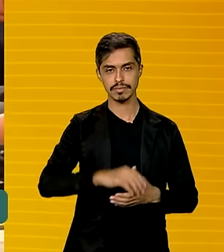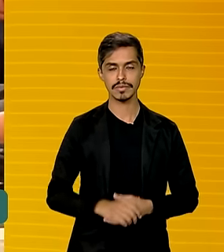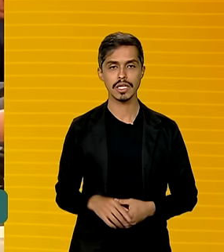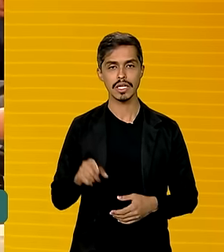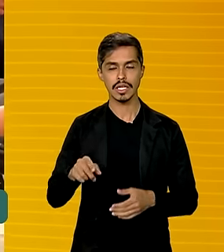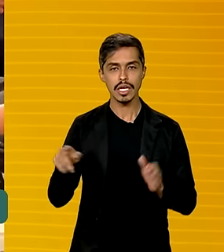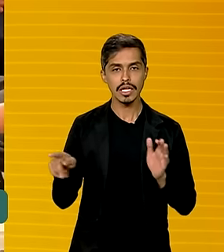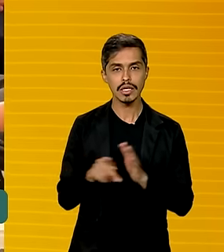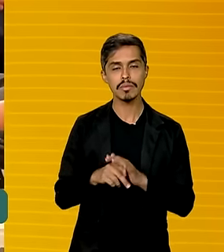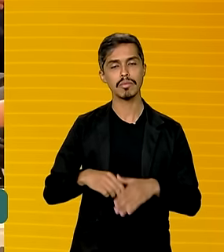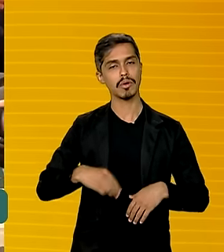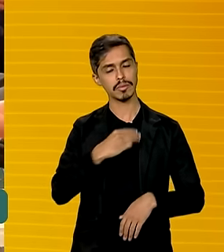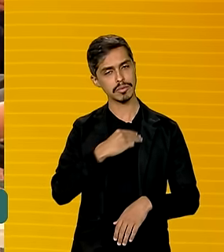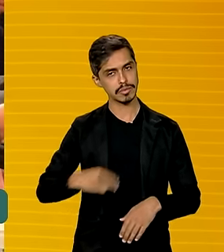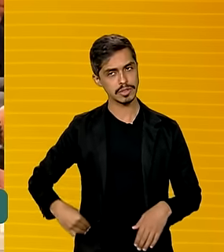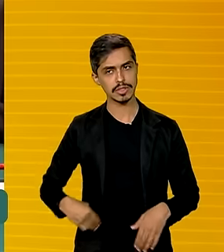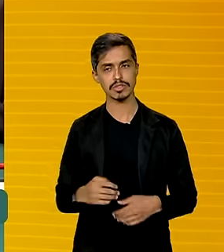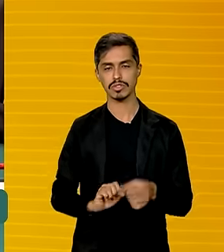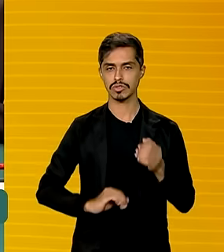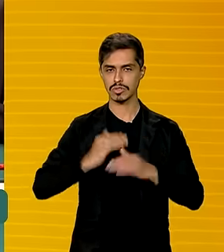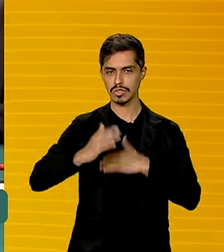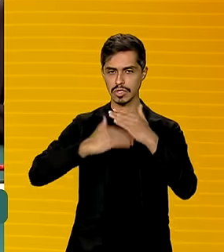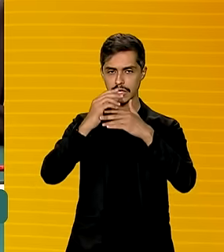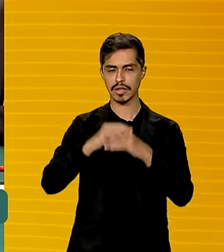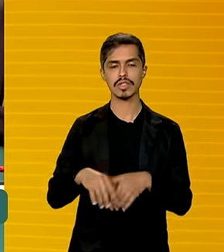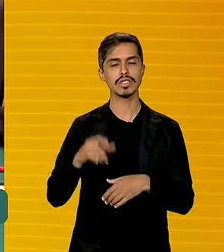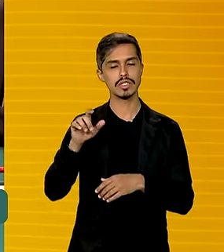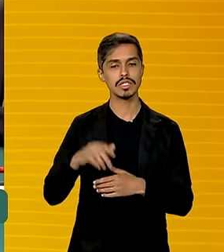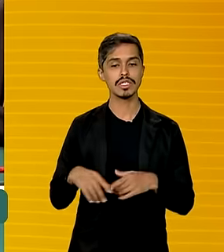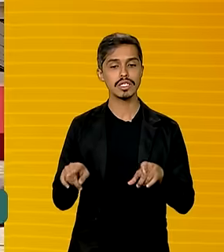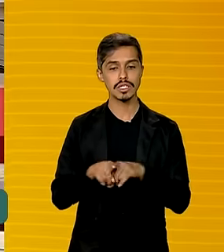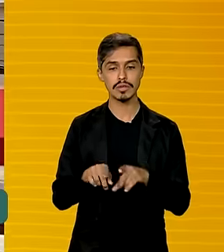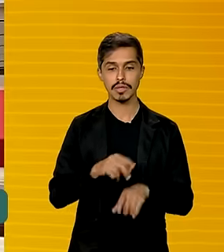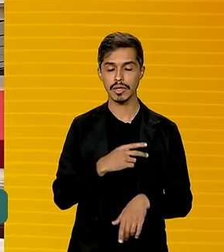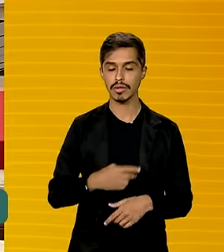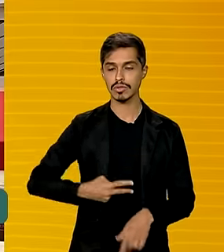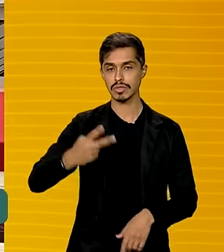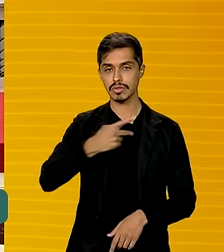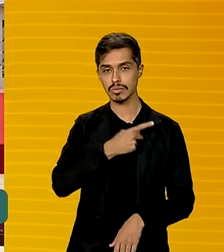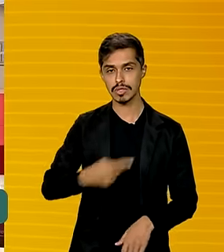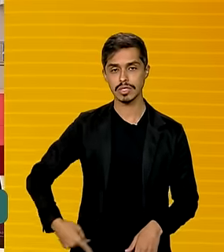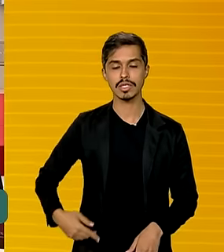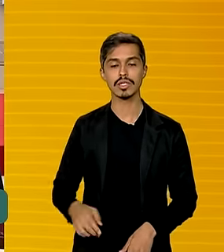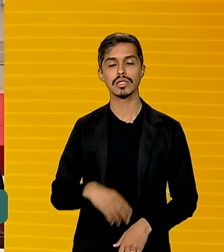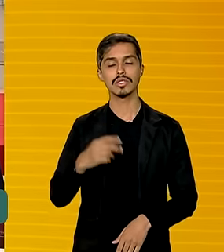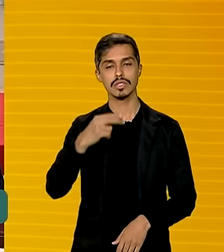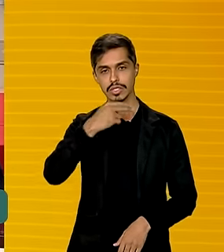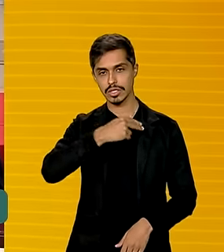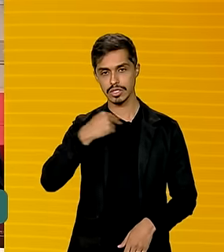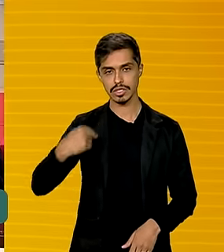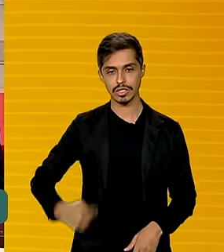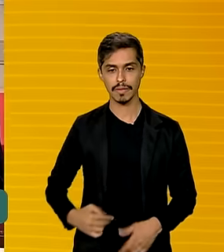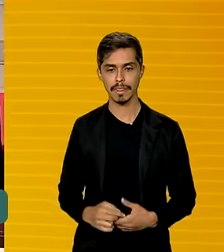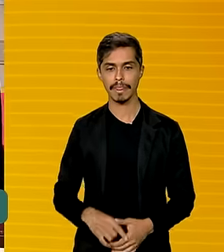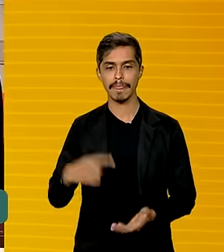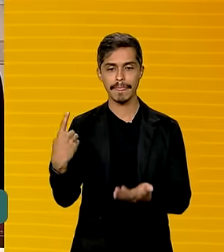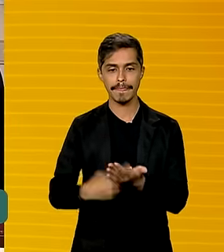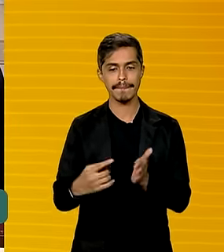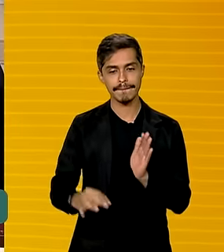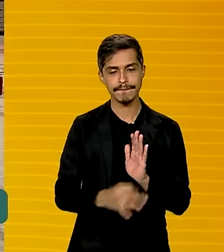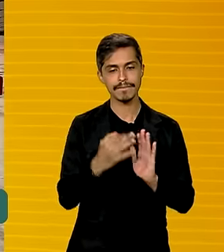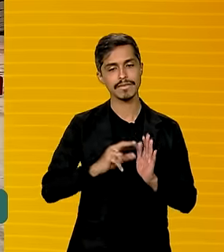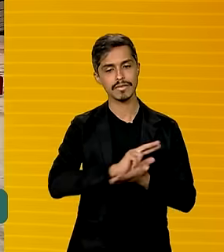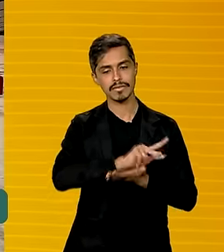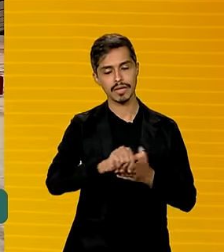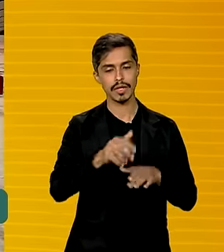Comércio e Serviços, Geraldo Alckmin e pelo vice-presidente chinês. Durante o evento, foram assinados acordos em diversas